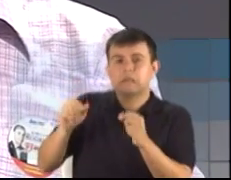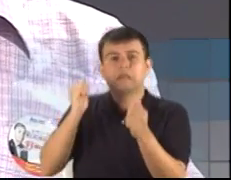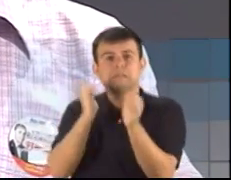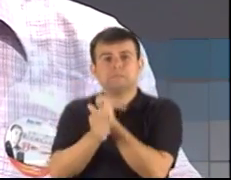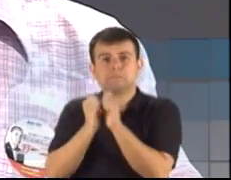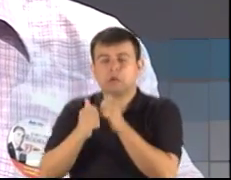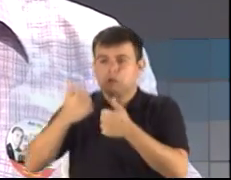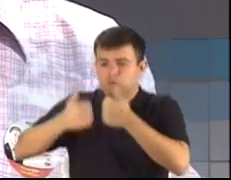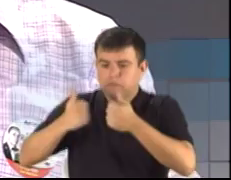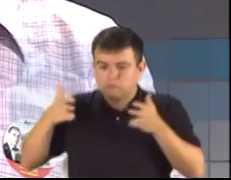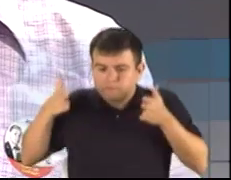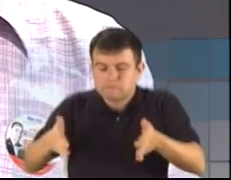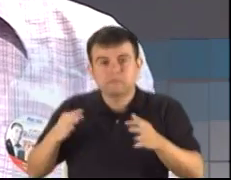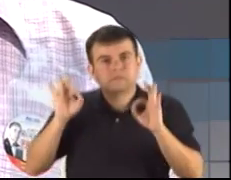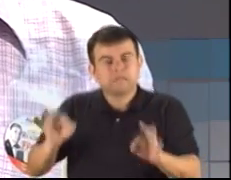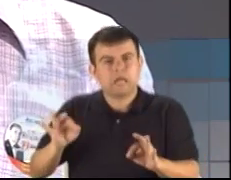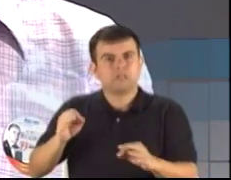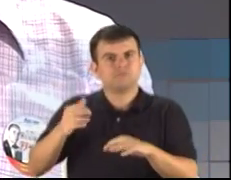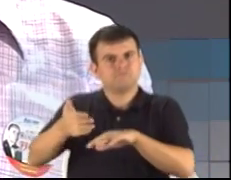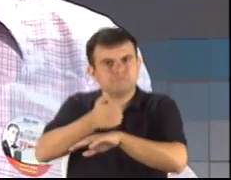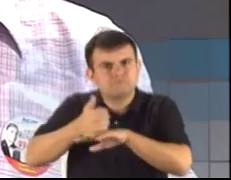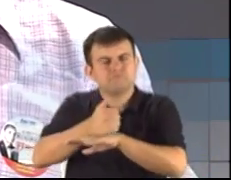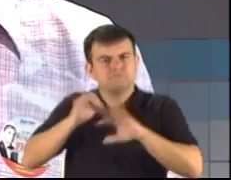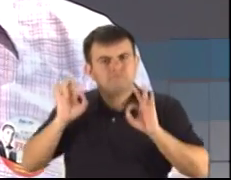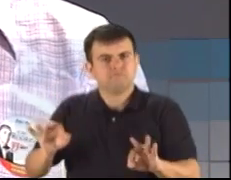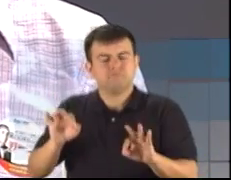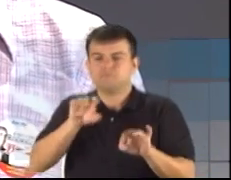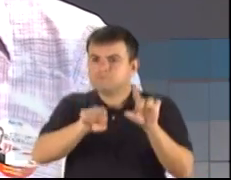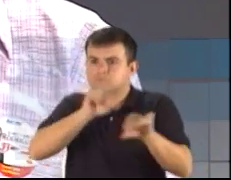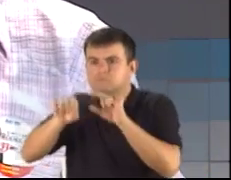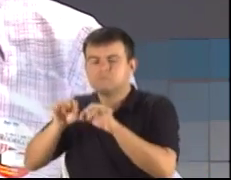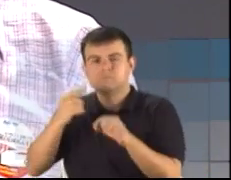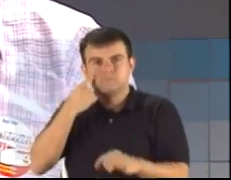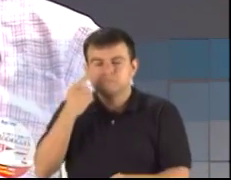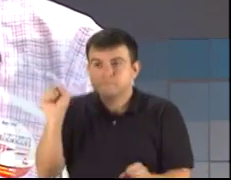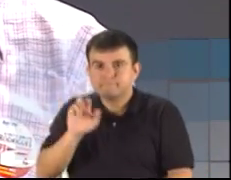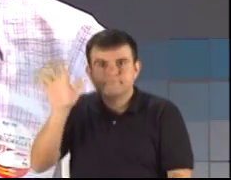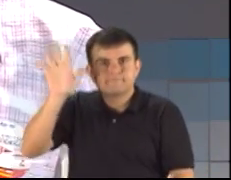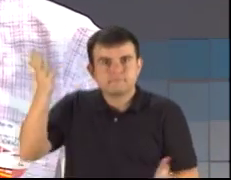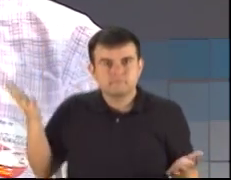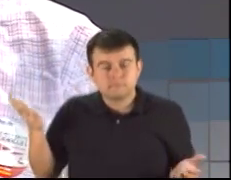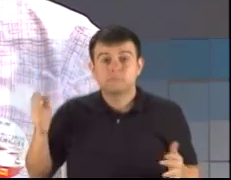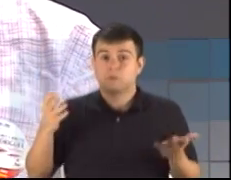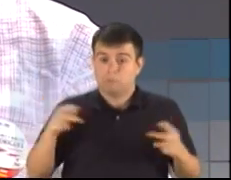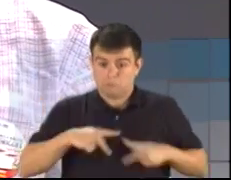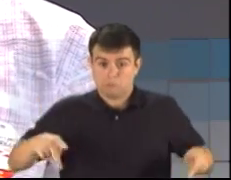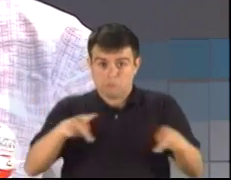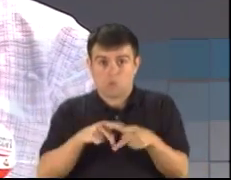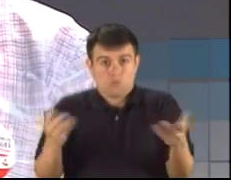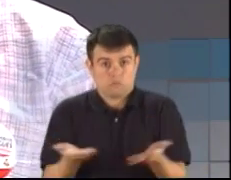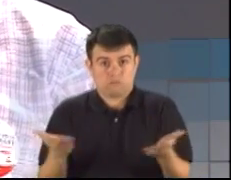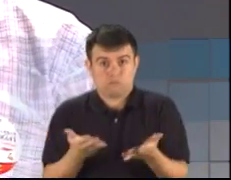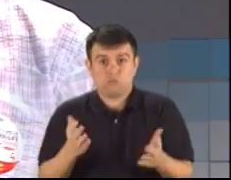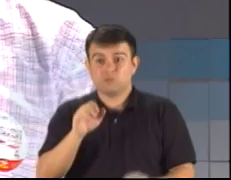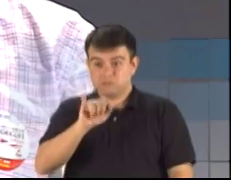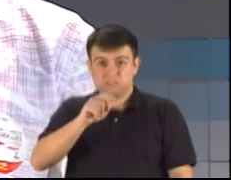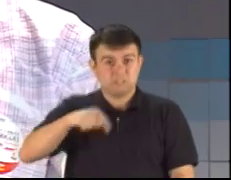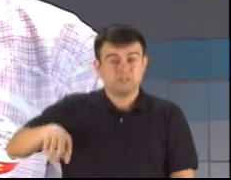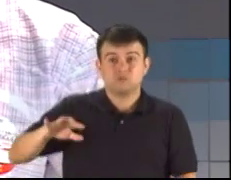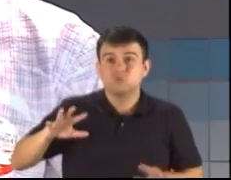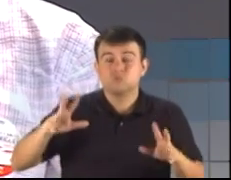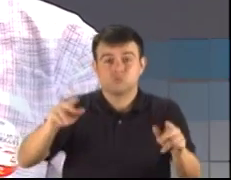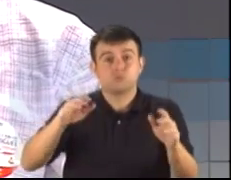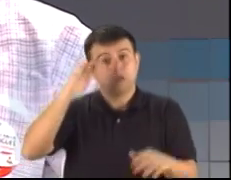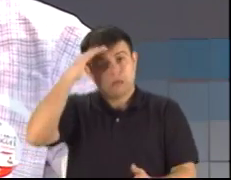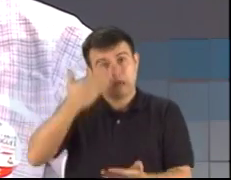PMM temos essa visão. No momento em que realmente o povo que está nos assistindo acreditar realmente que nós